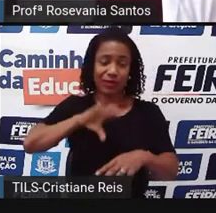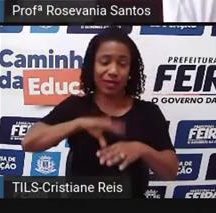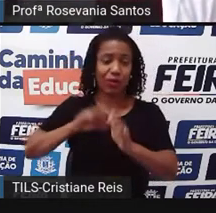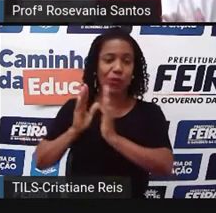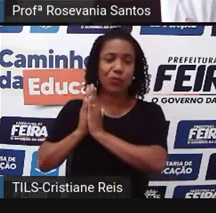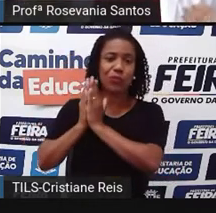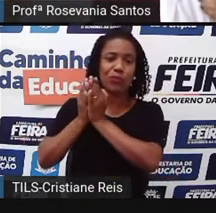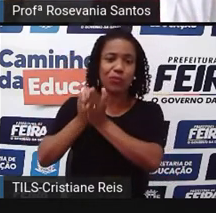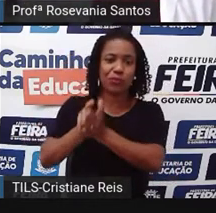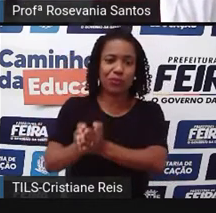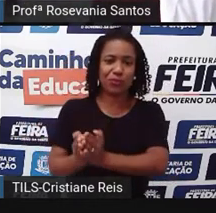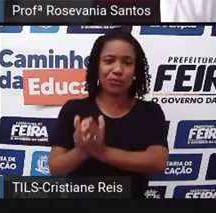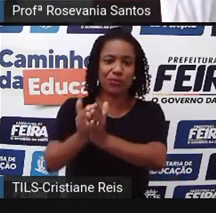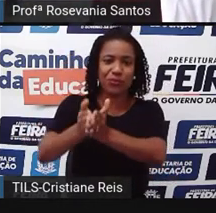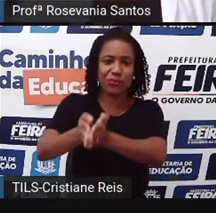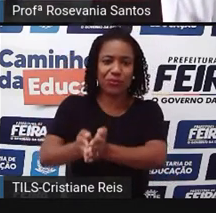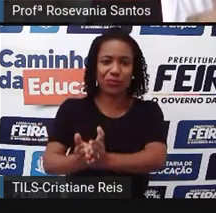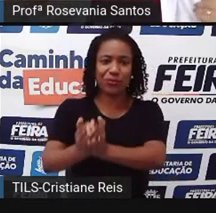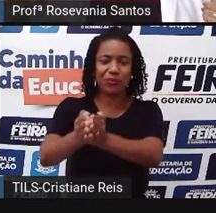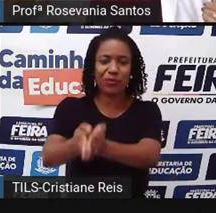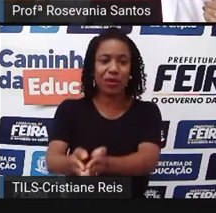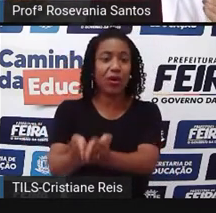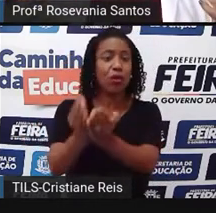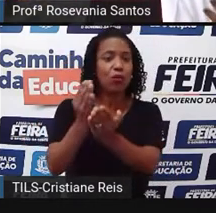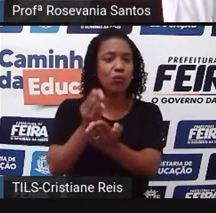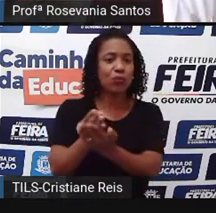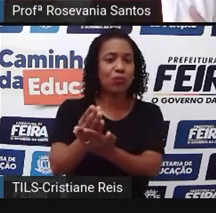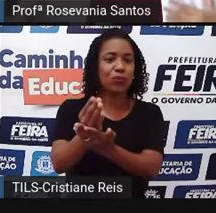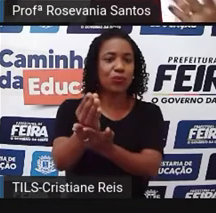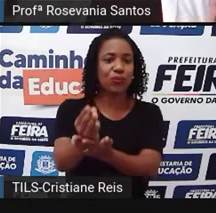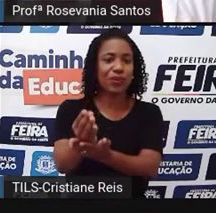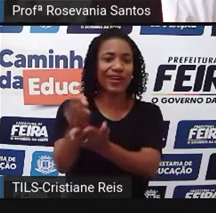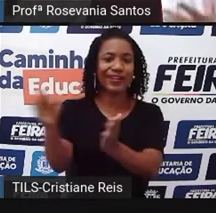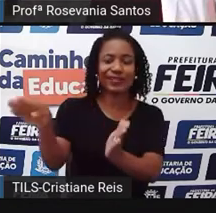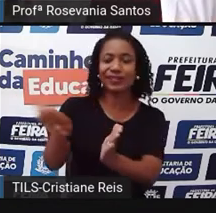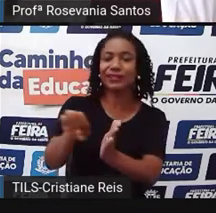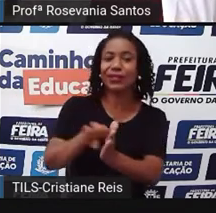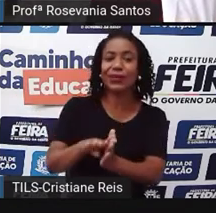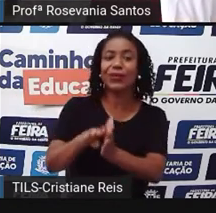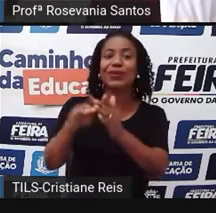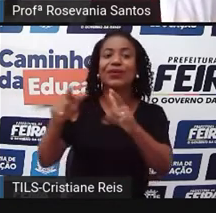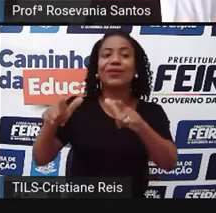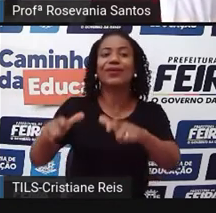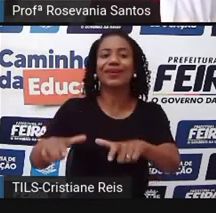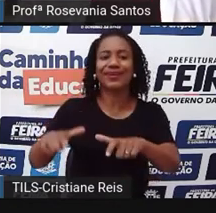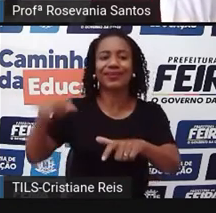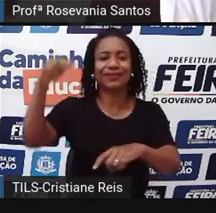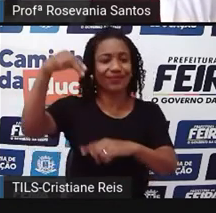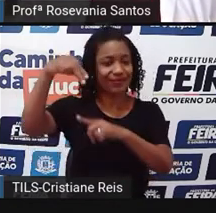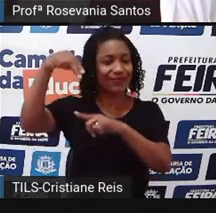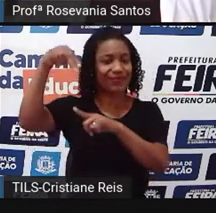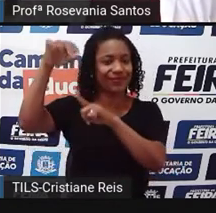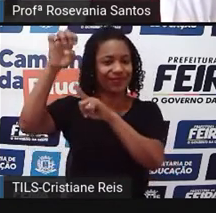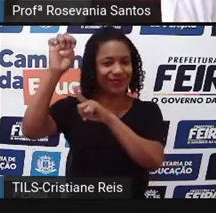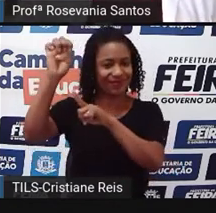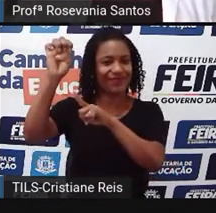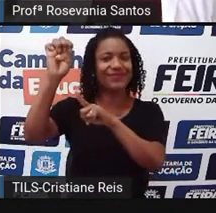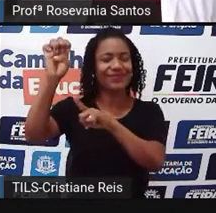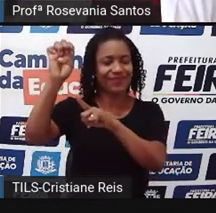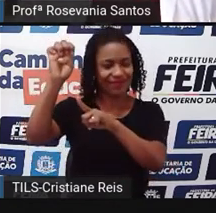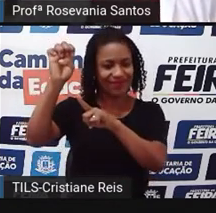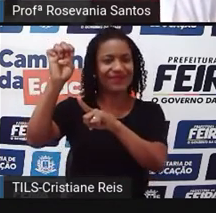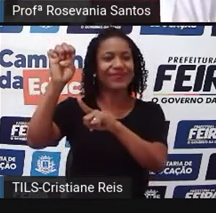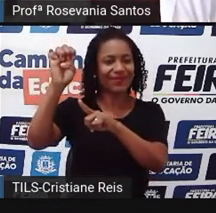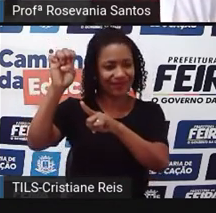portugueses aqui chegaram e que começaram a se instalar, eles vieram justamente para essa